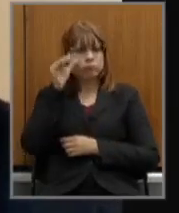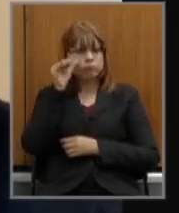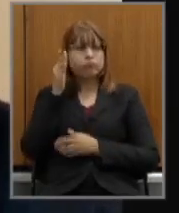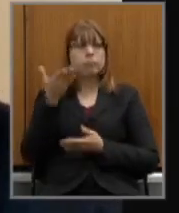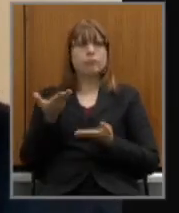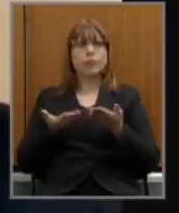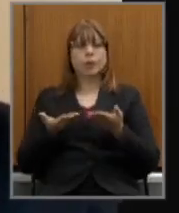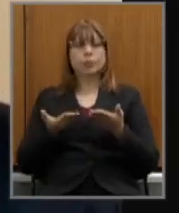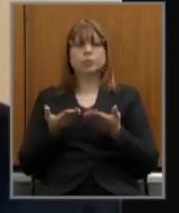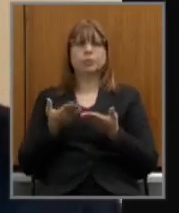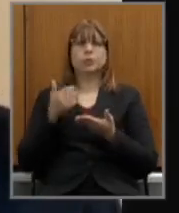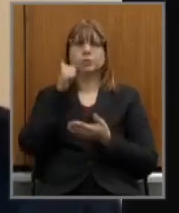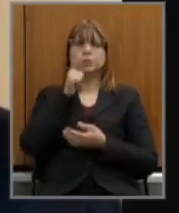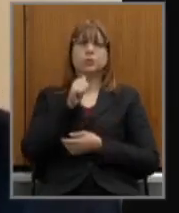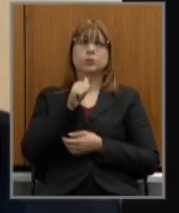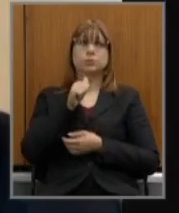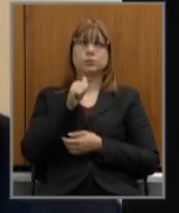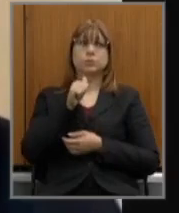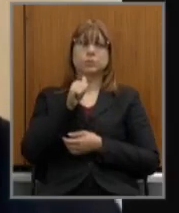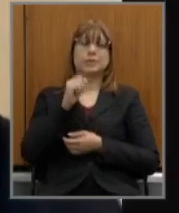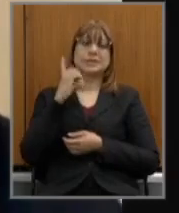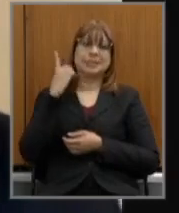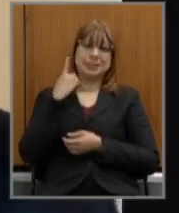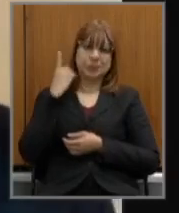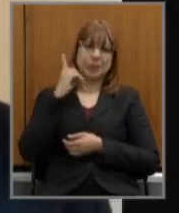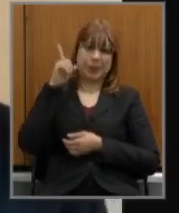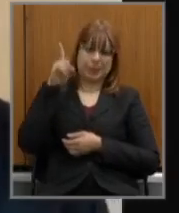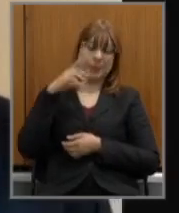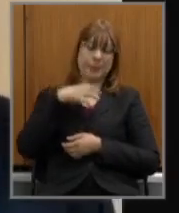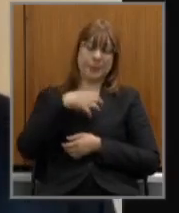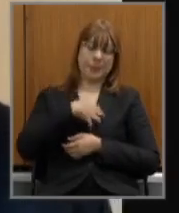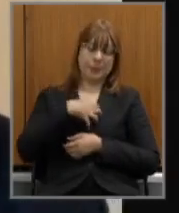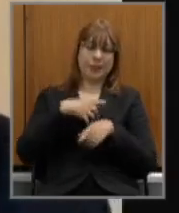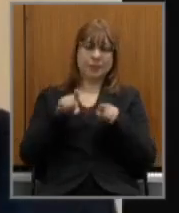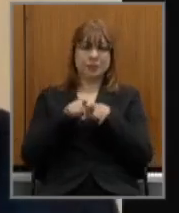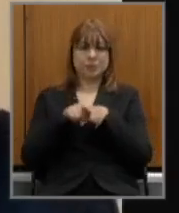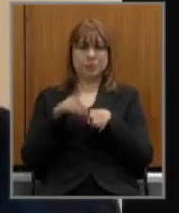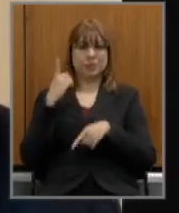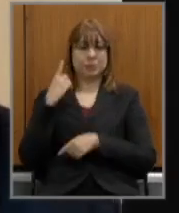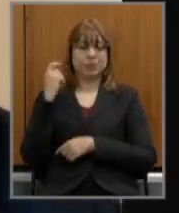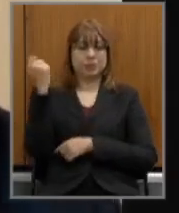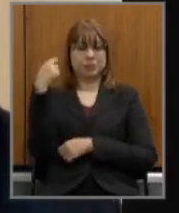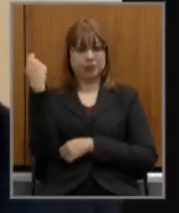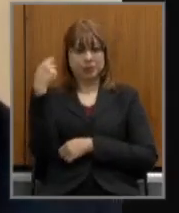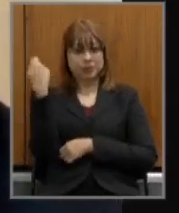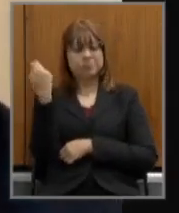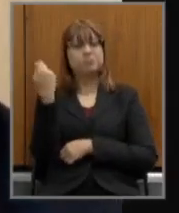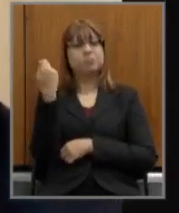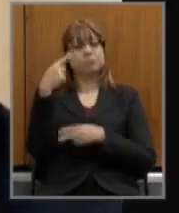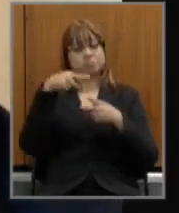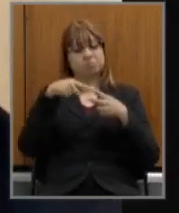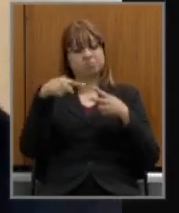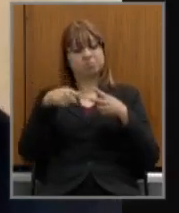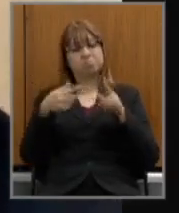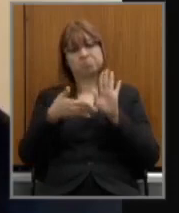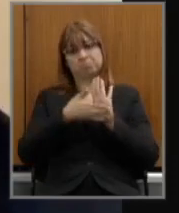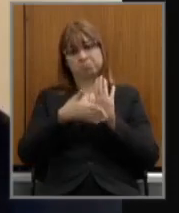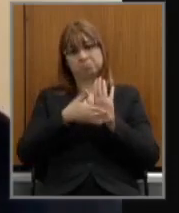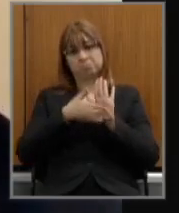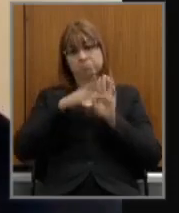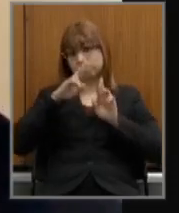o deputado da Bahia e o deputado do Rio Grande do Sul foram duas propostas absolutamente